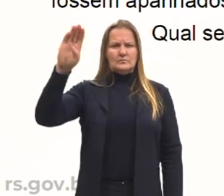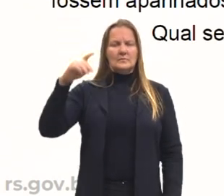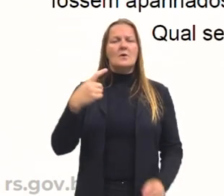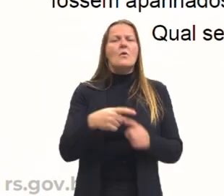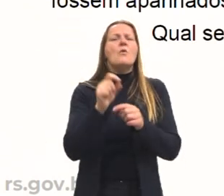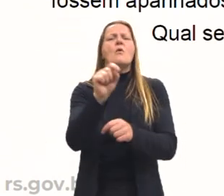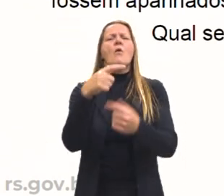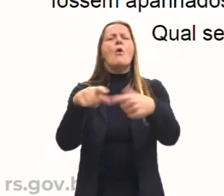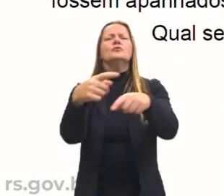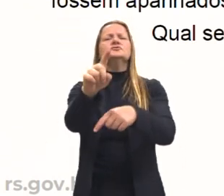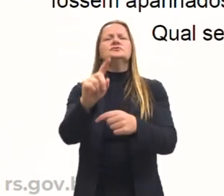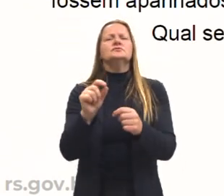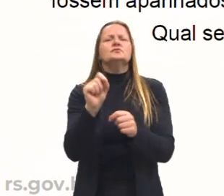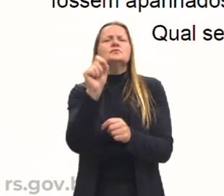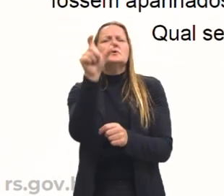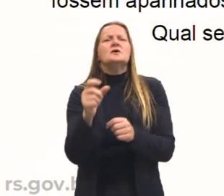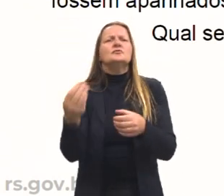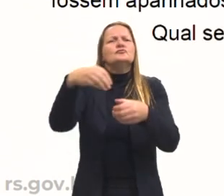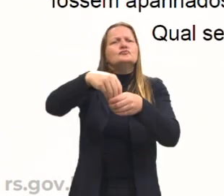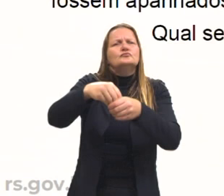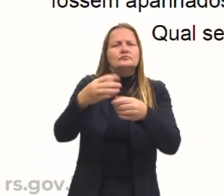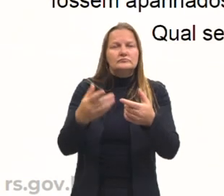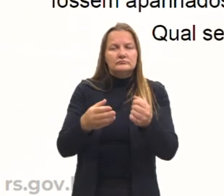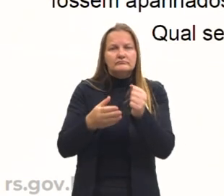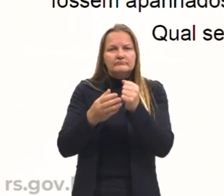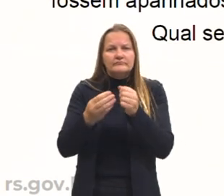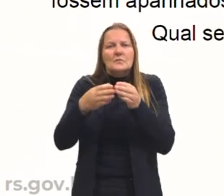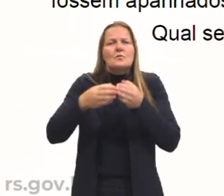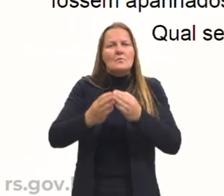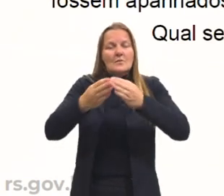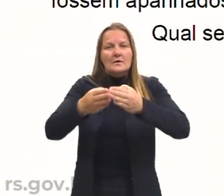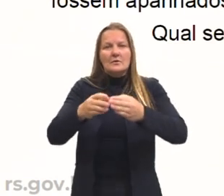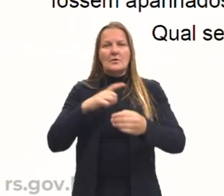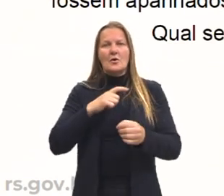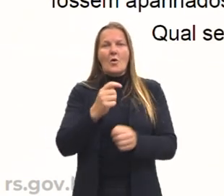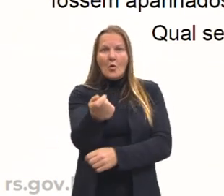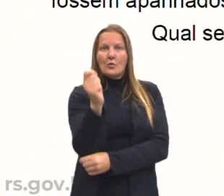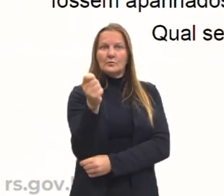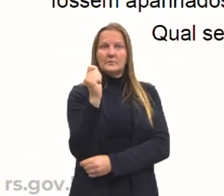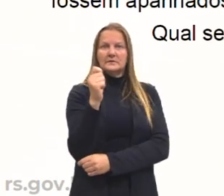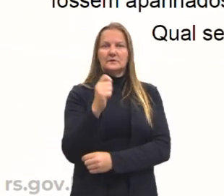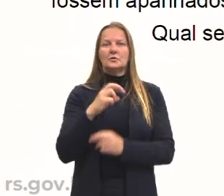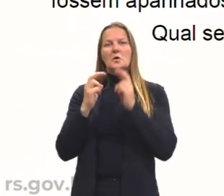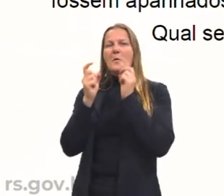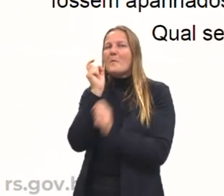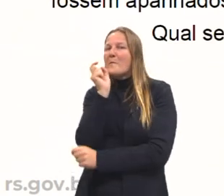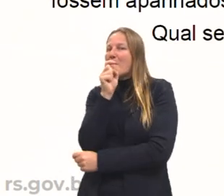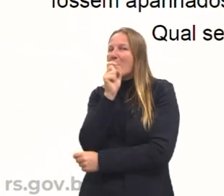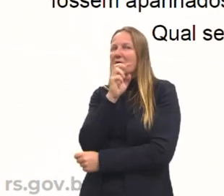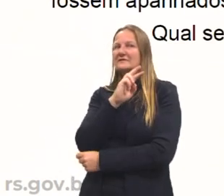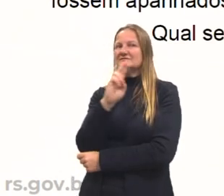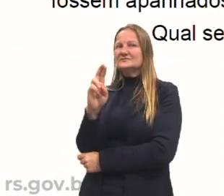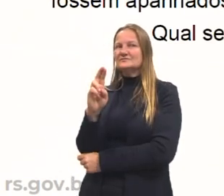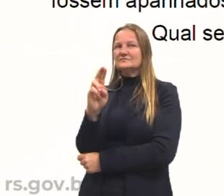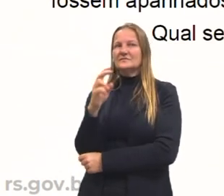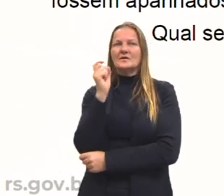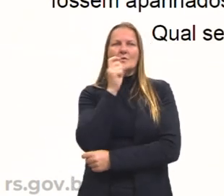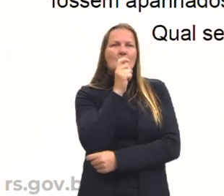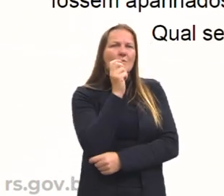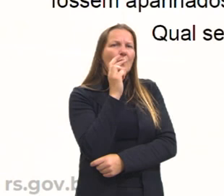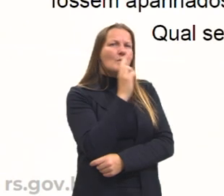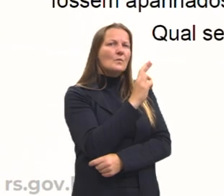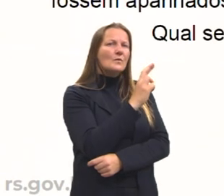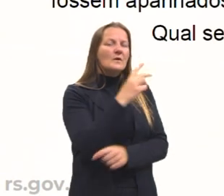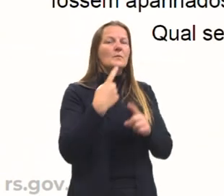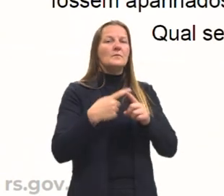seu destino, quem estava a bordo, e assim por diante. Os pescadores mentiam e obtinham